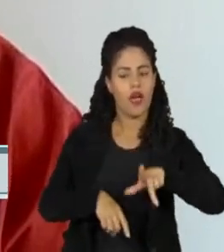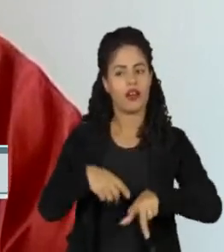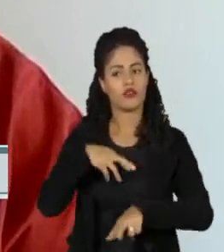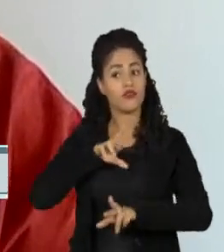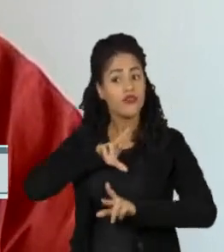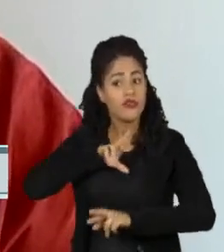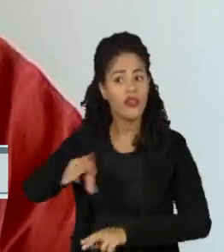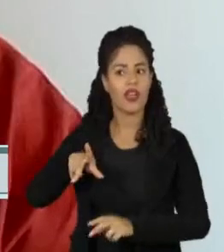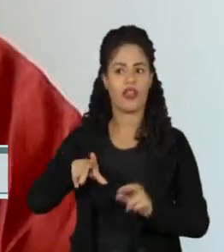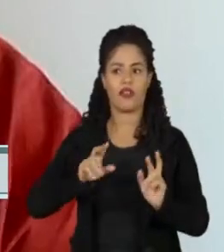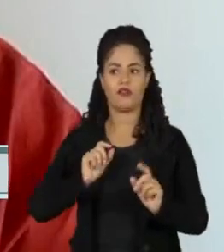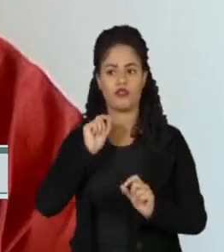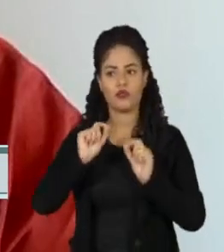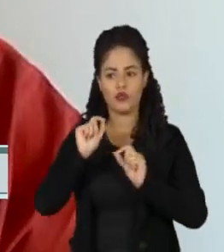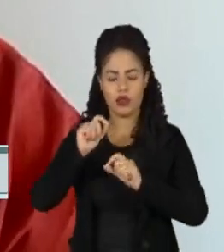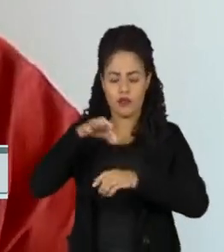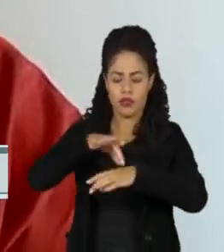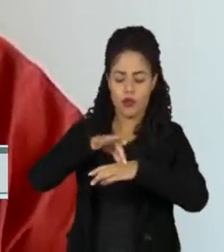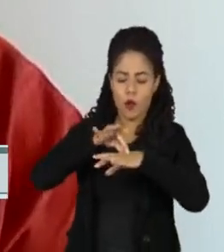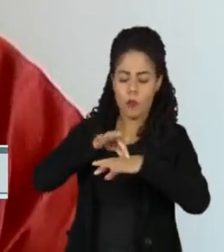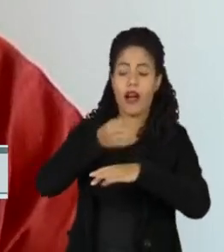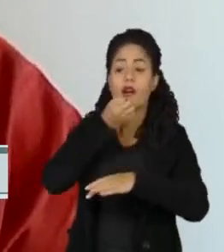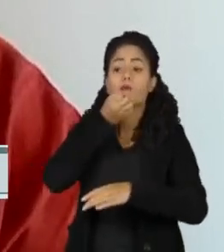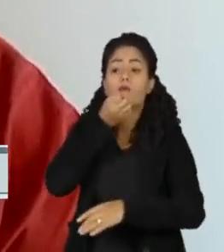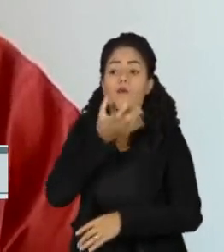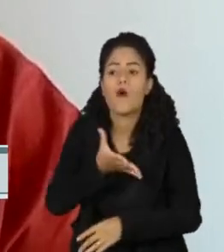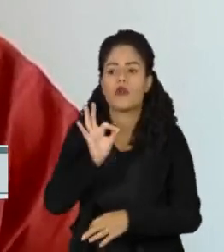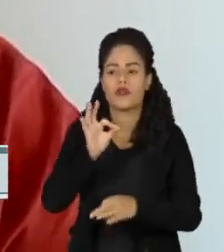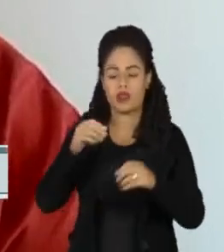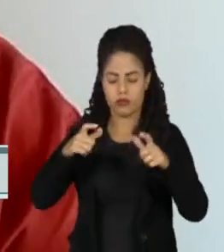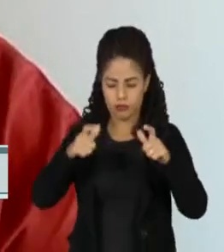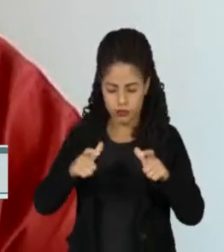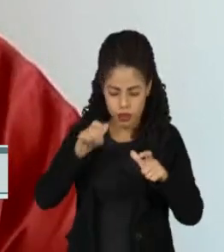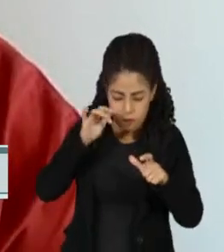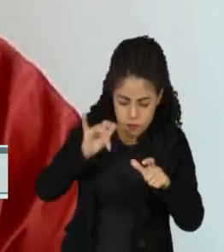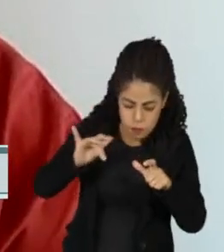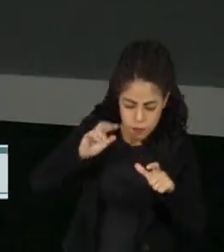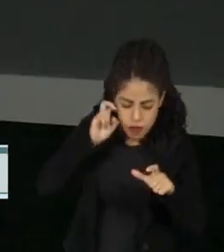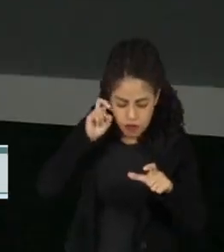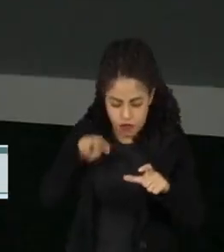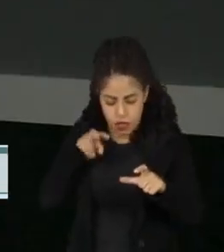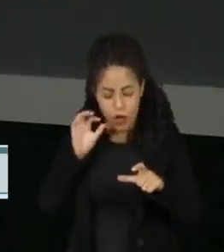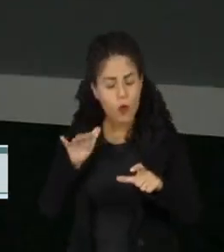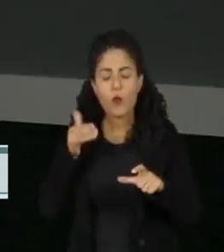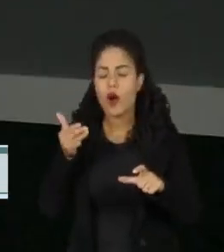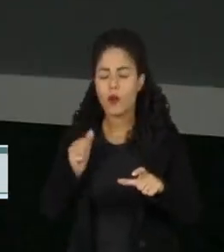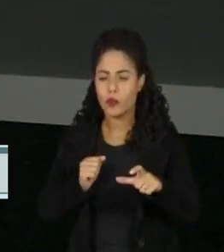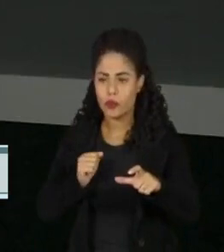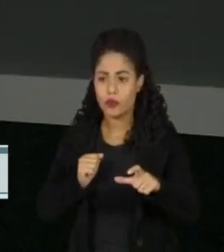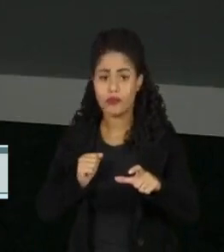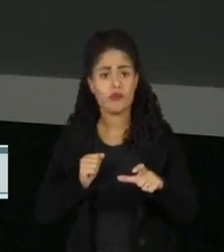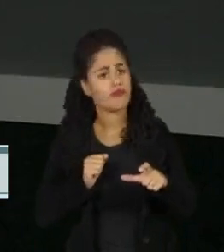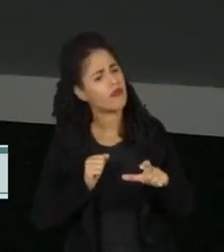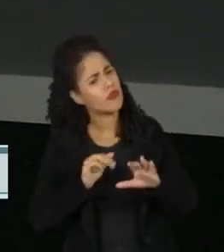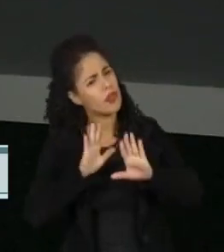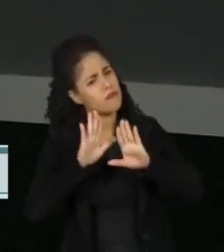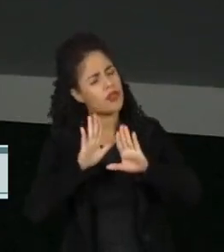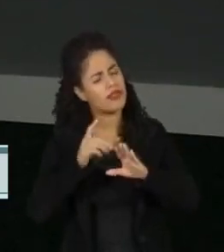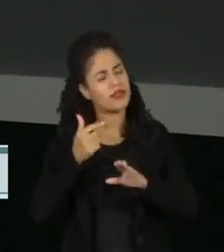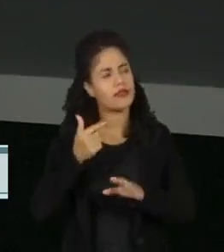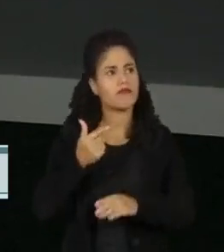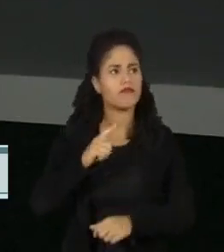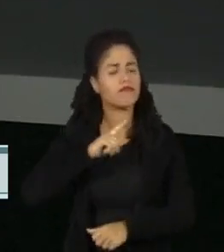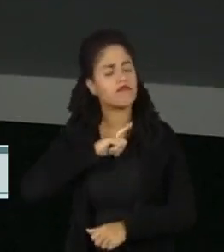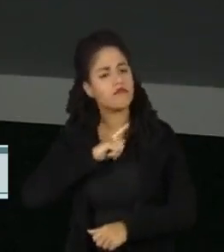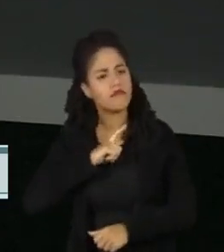que a gente consiga reconhecer no nosso prato, identificar no nosso prato a presença desses alimentos. Há uma contradição no nosso sistema